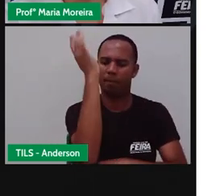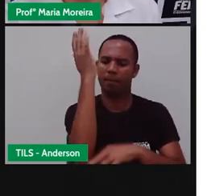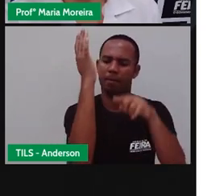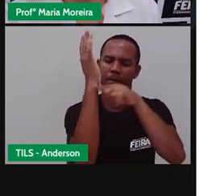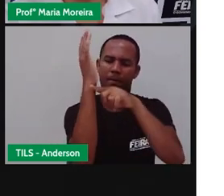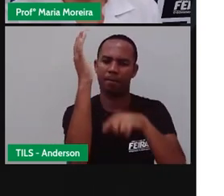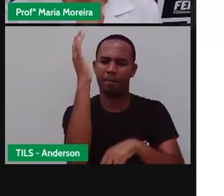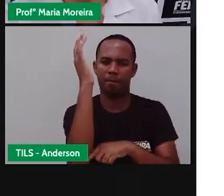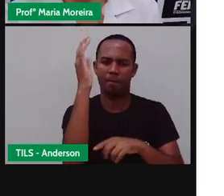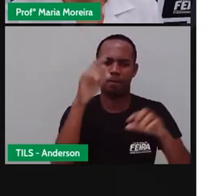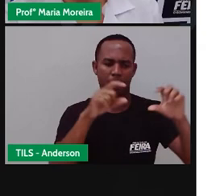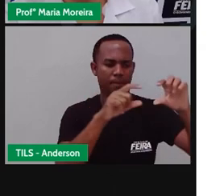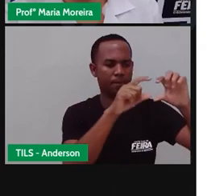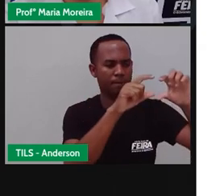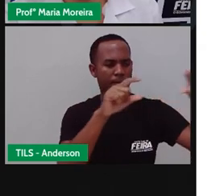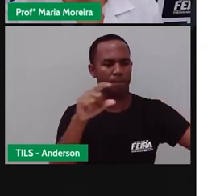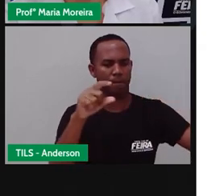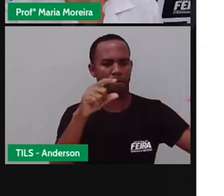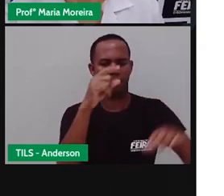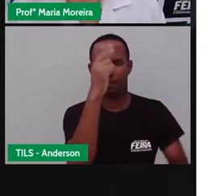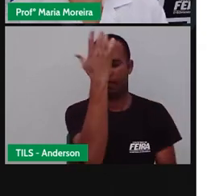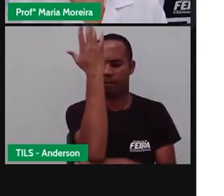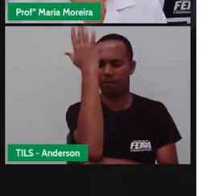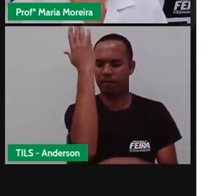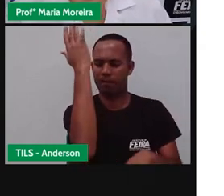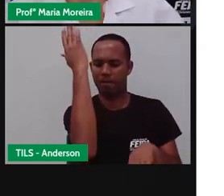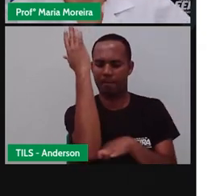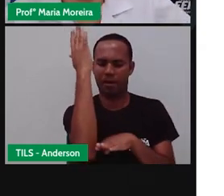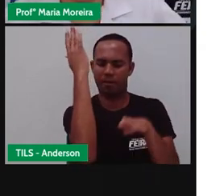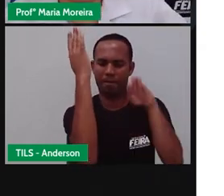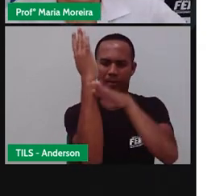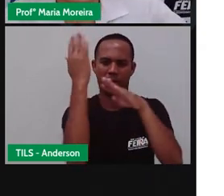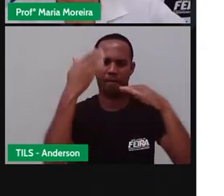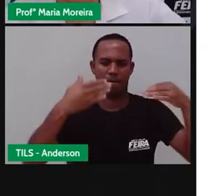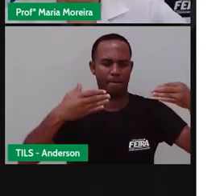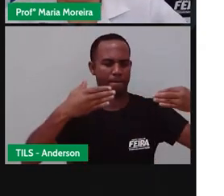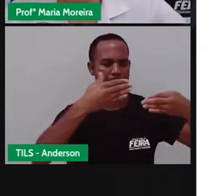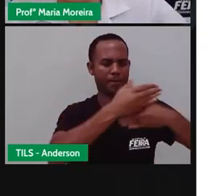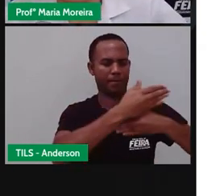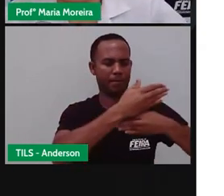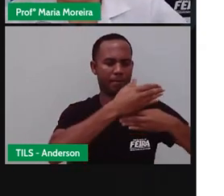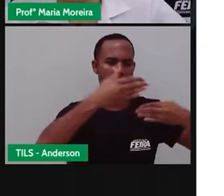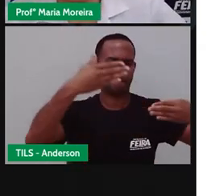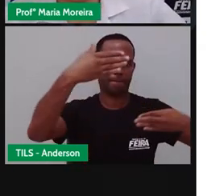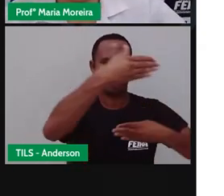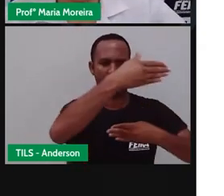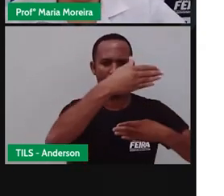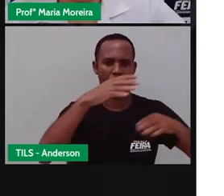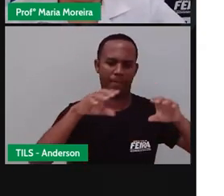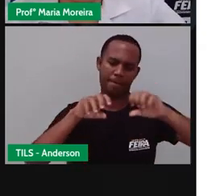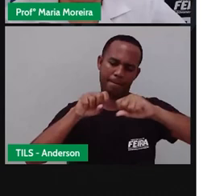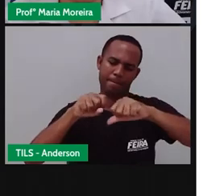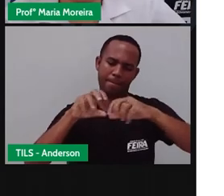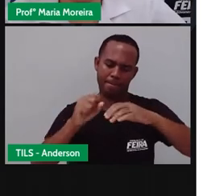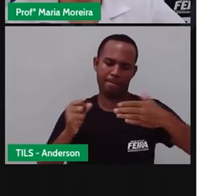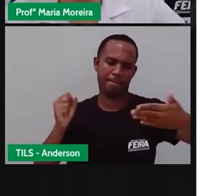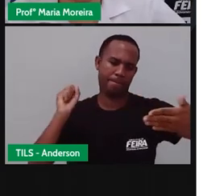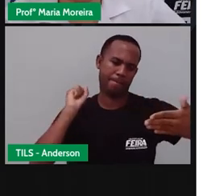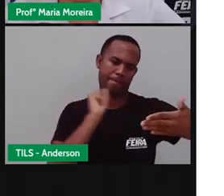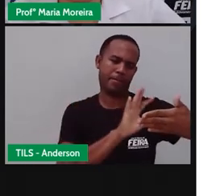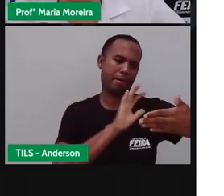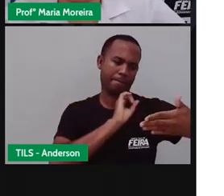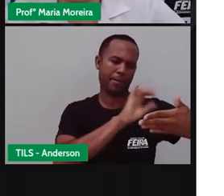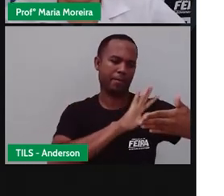aqui nessa imagem, ó, que a madeira, ela vai meio que entrelaçada, né? que são unidas por quê? Por